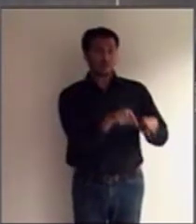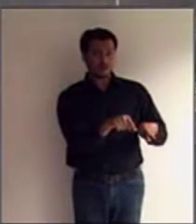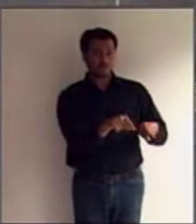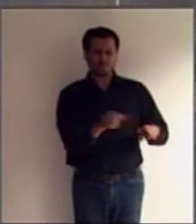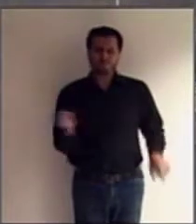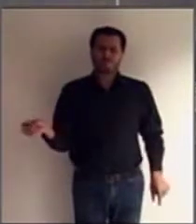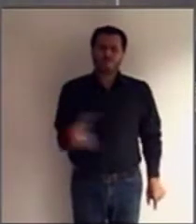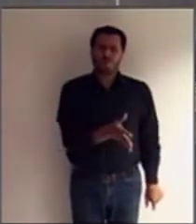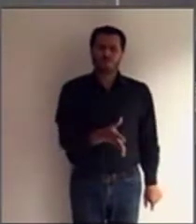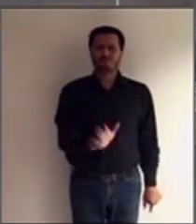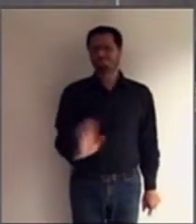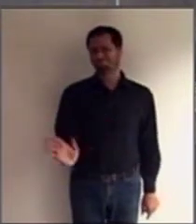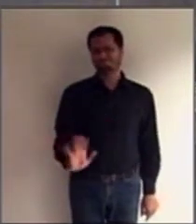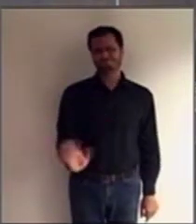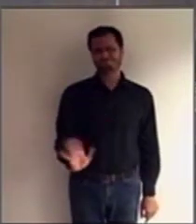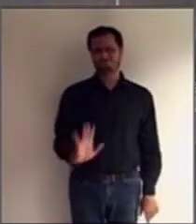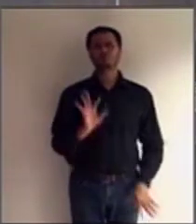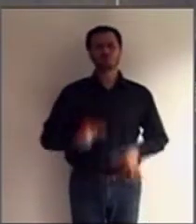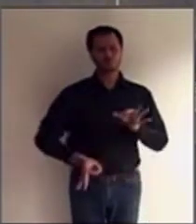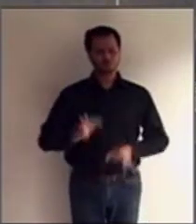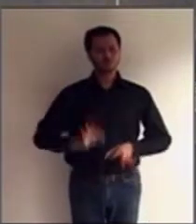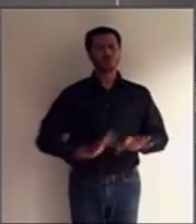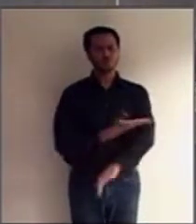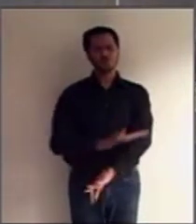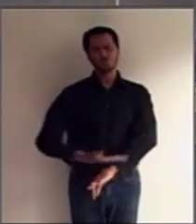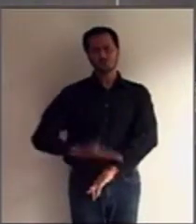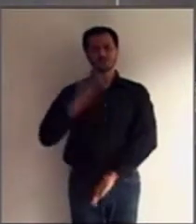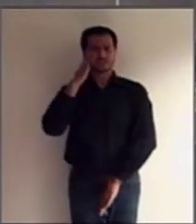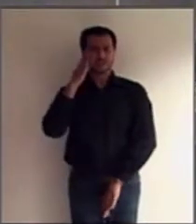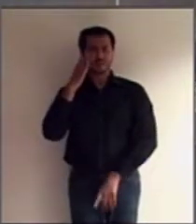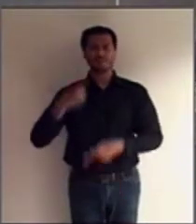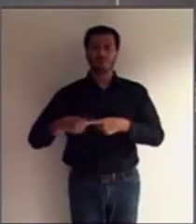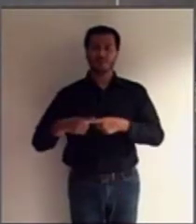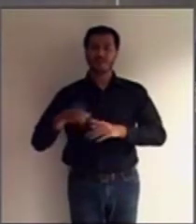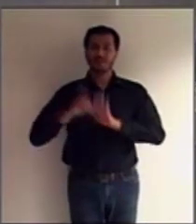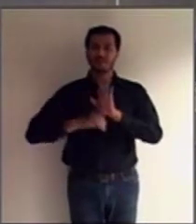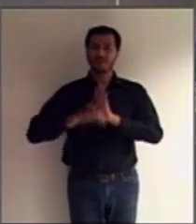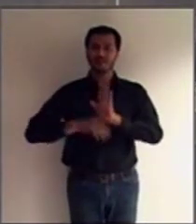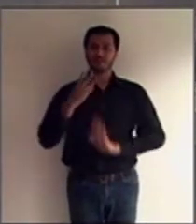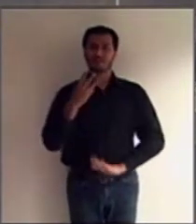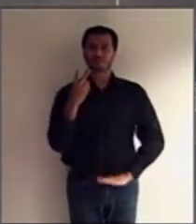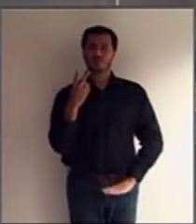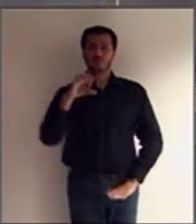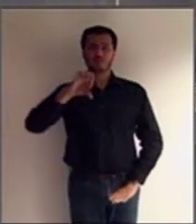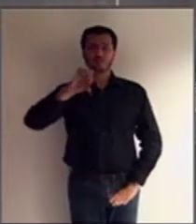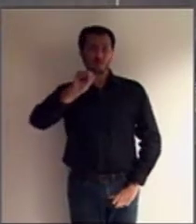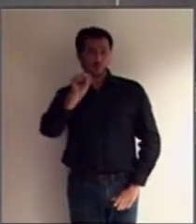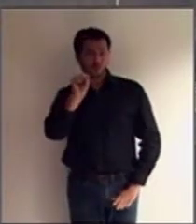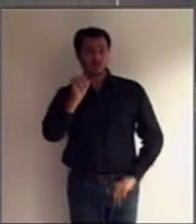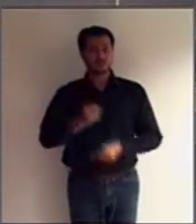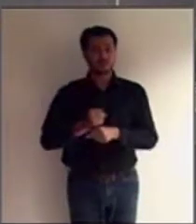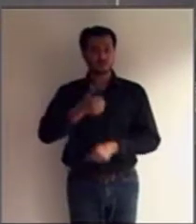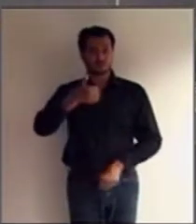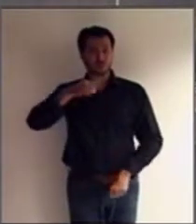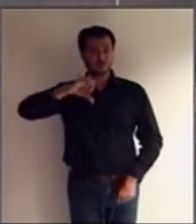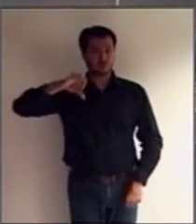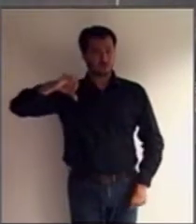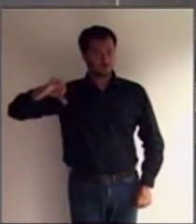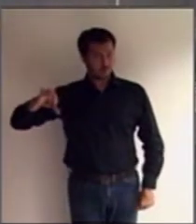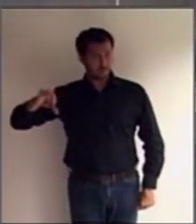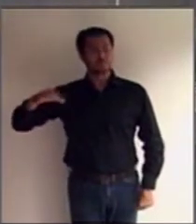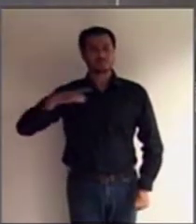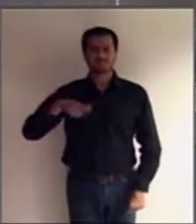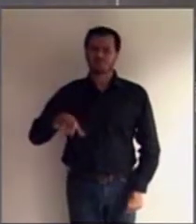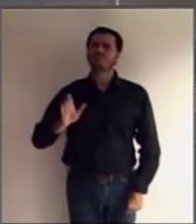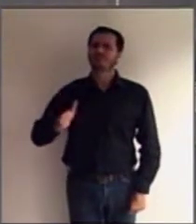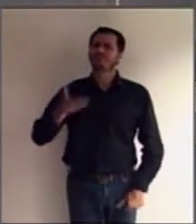novidade do nosso ordenamento jurídico pátrio, até mesmo porque, no Decreto 3298, ainda de 99, ela já prevê